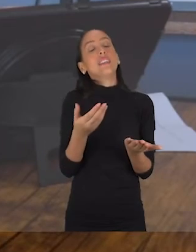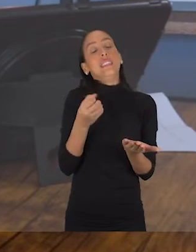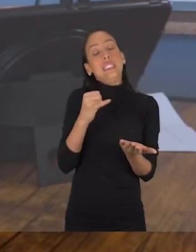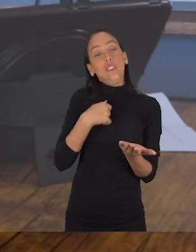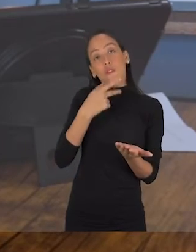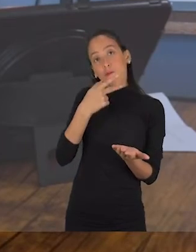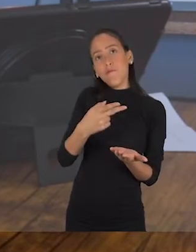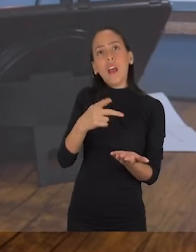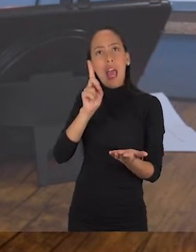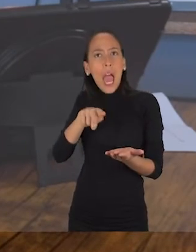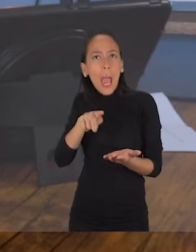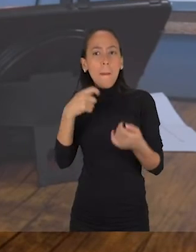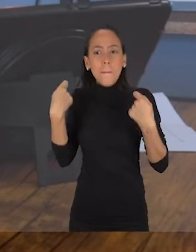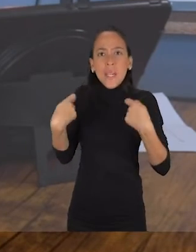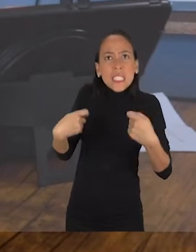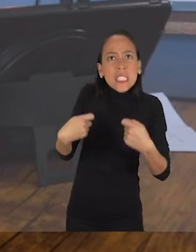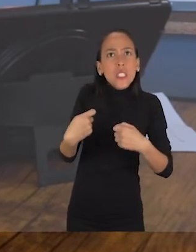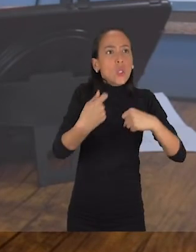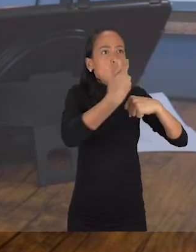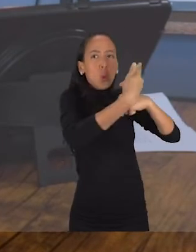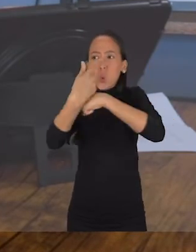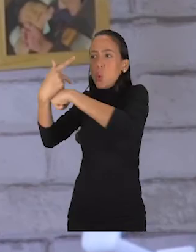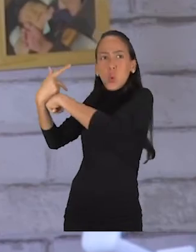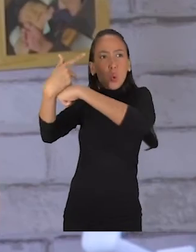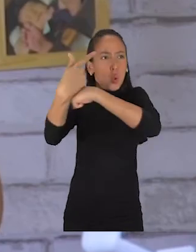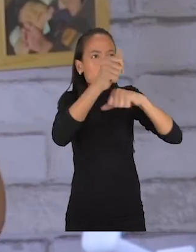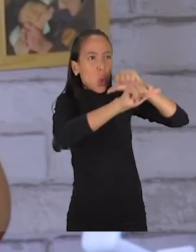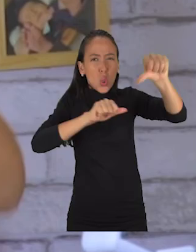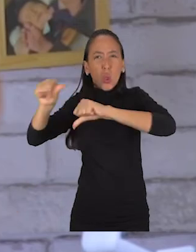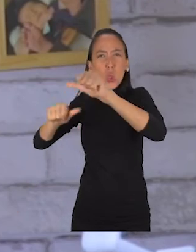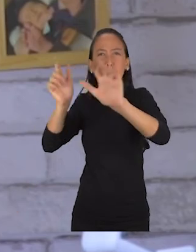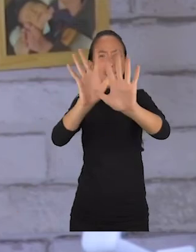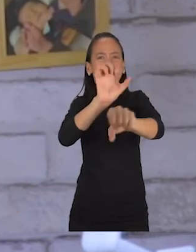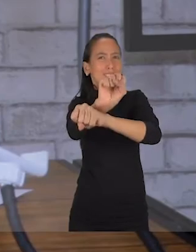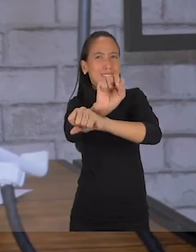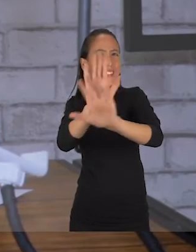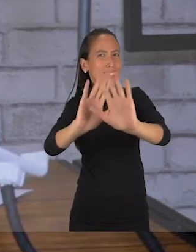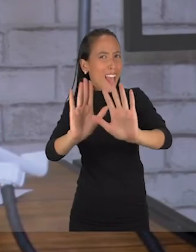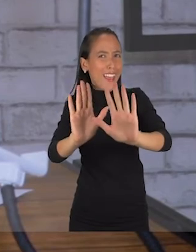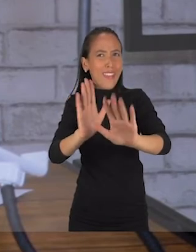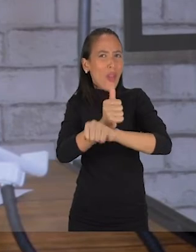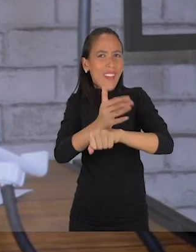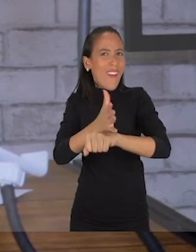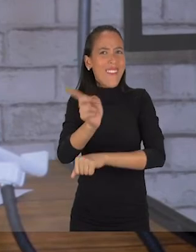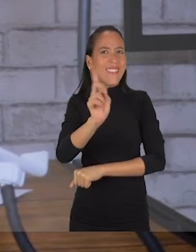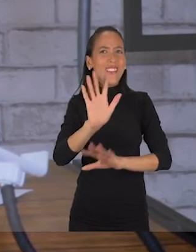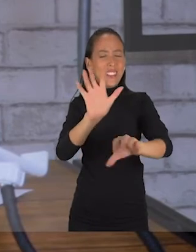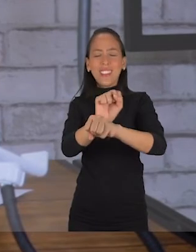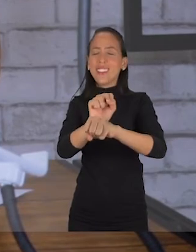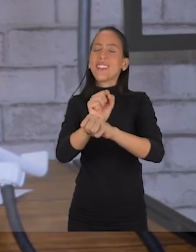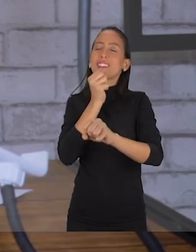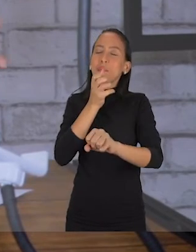dizer que você precise mudar de câmera o tempo todo. Chega! Não, para aqui! Pera! Pronto!